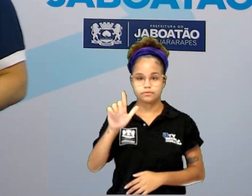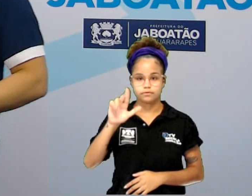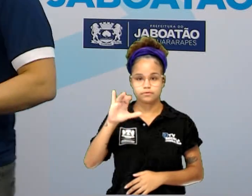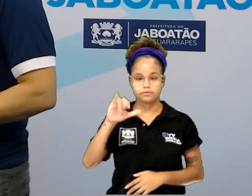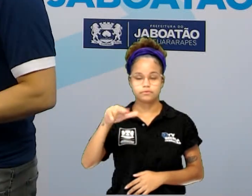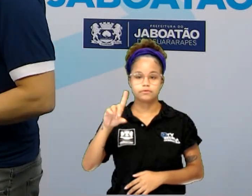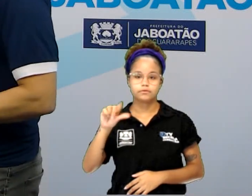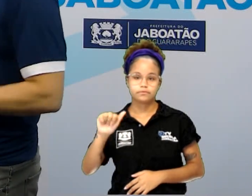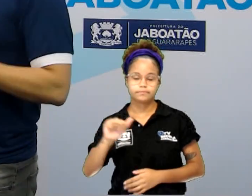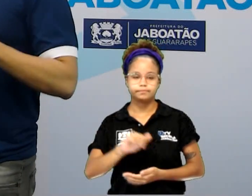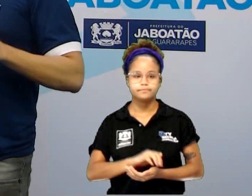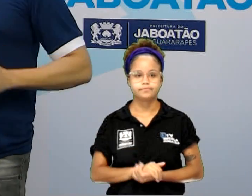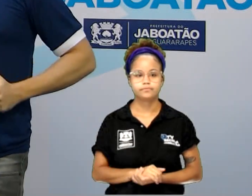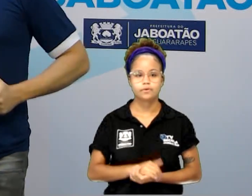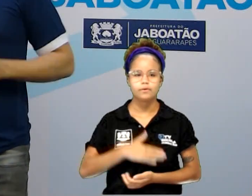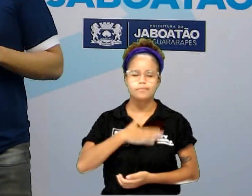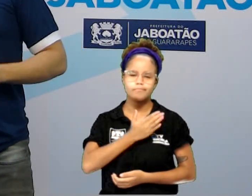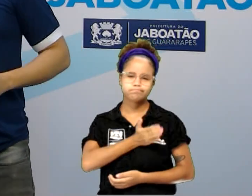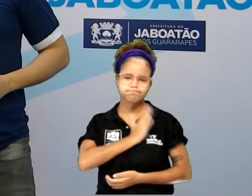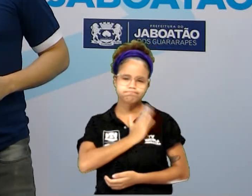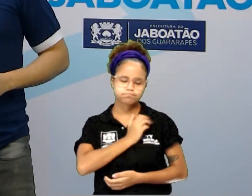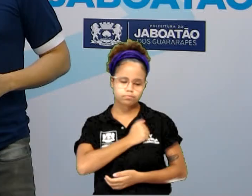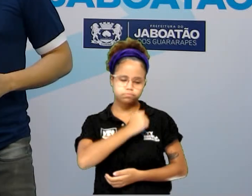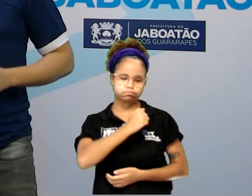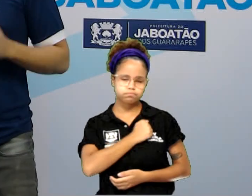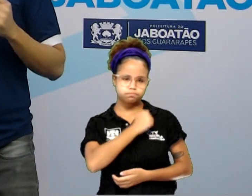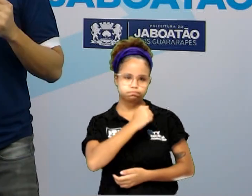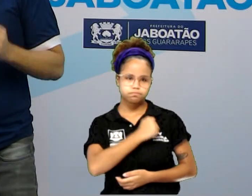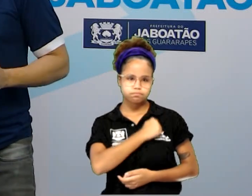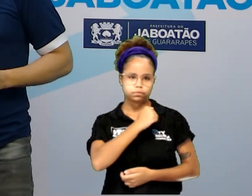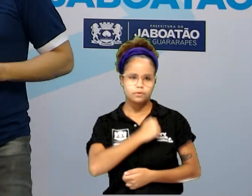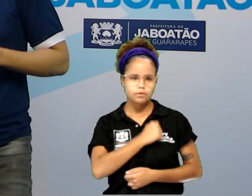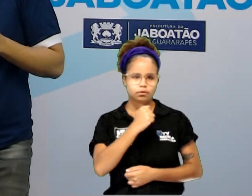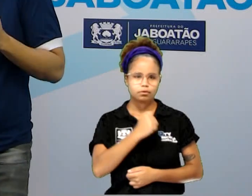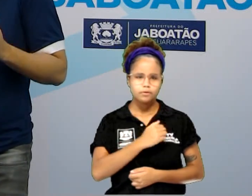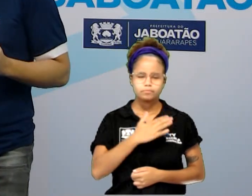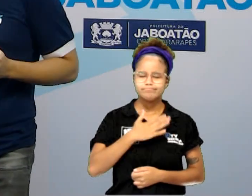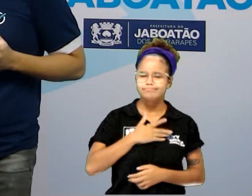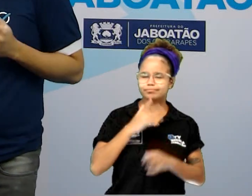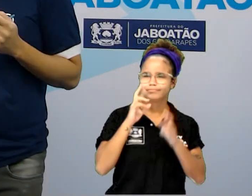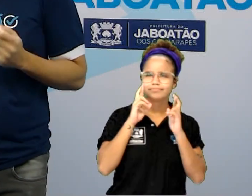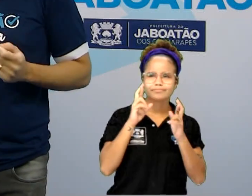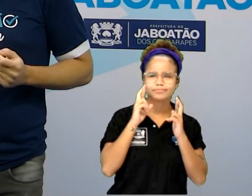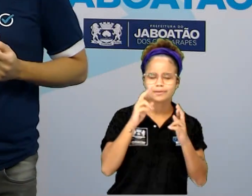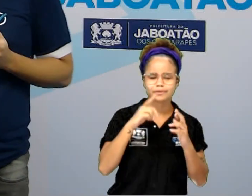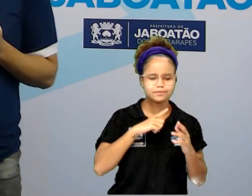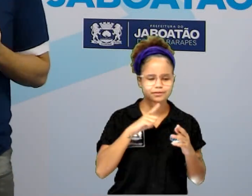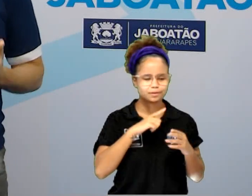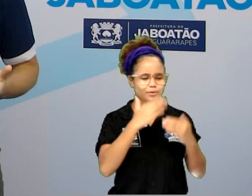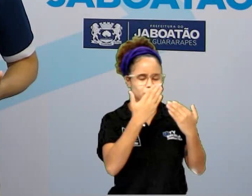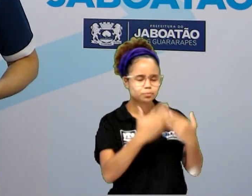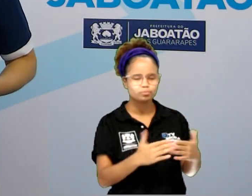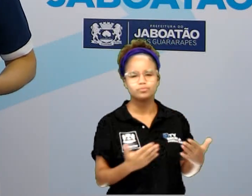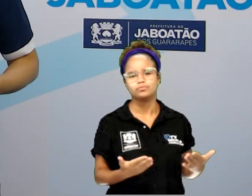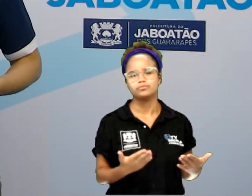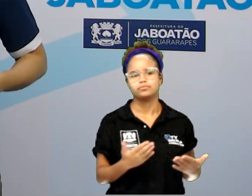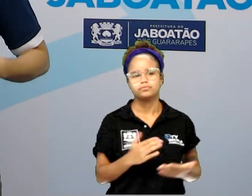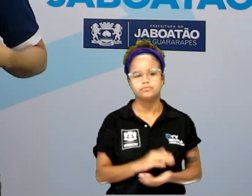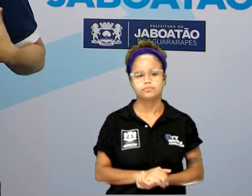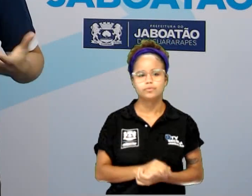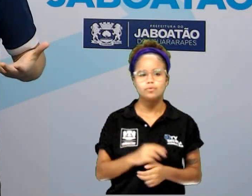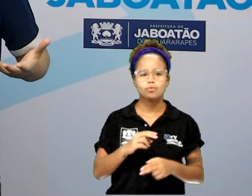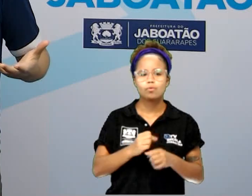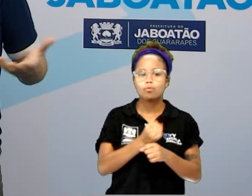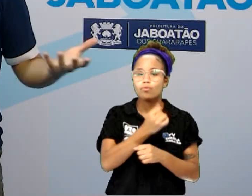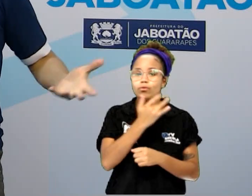Meu coração está aos pulos. Quantas vezes minha esperança será posta à prova? Por